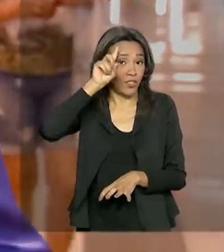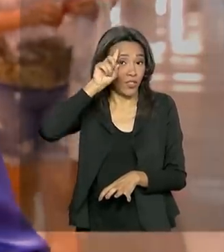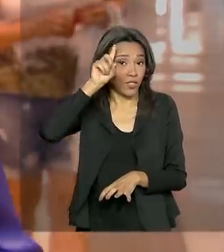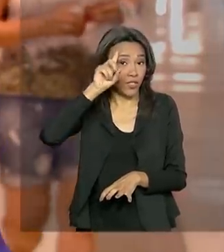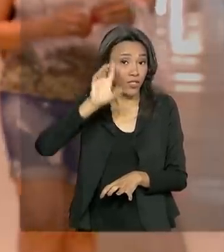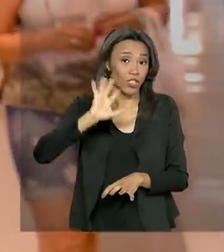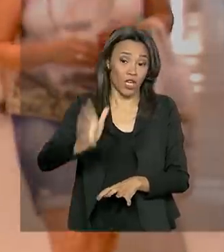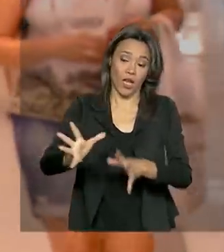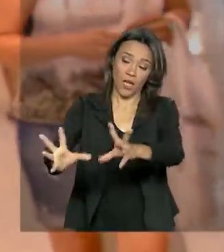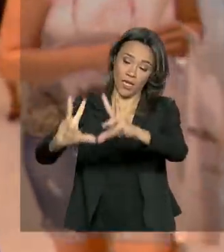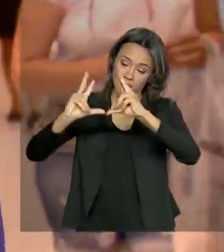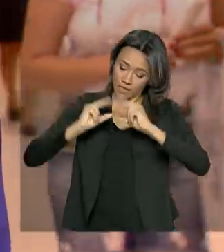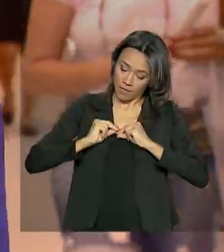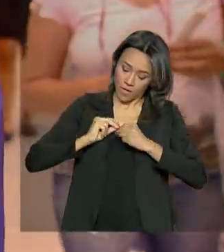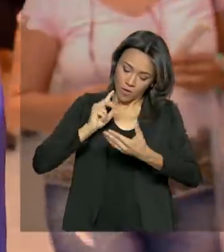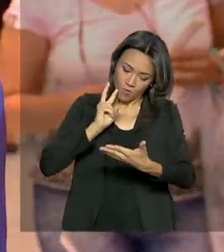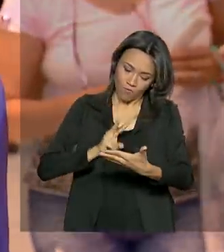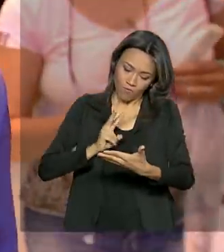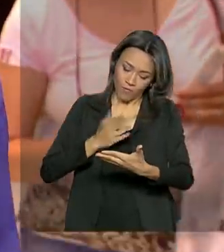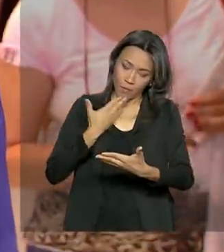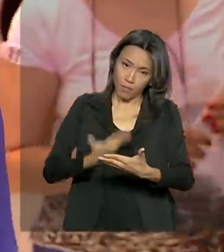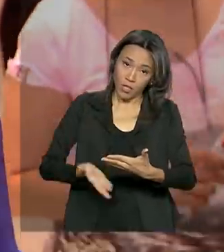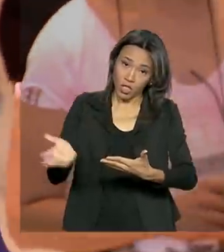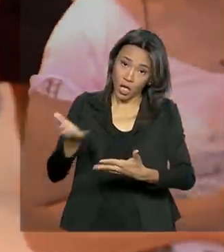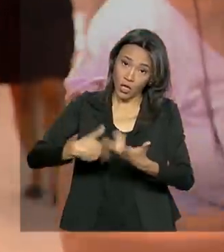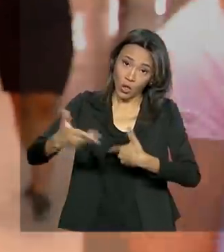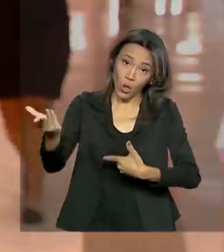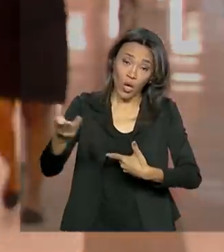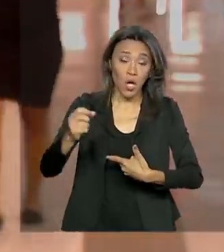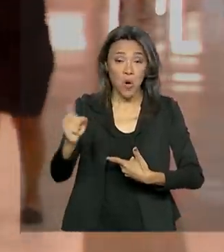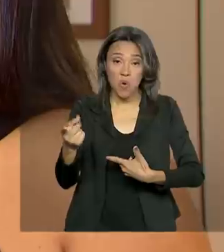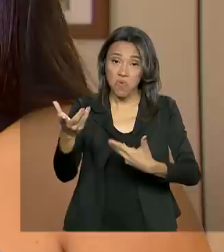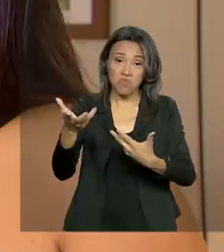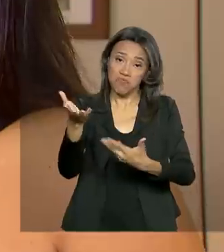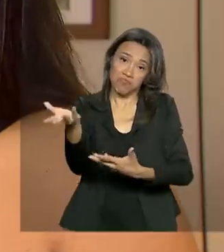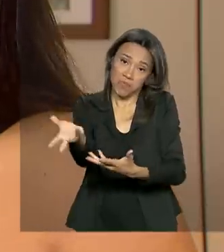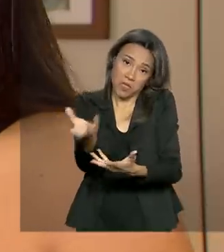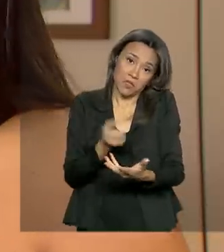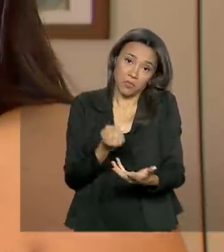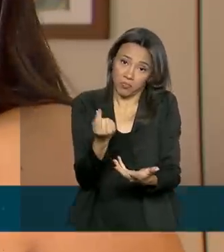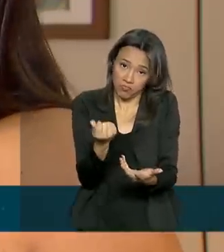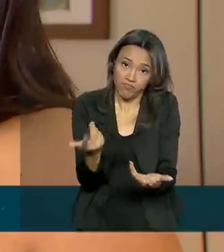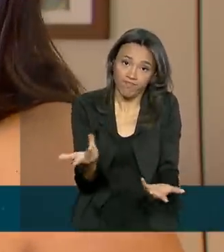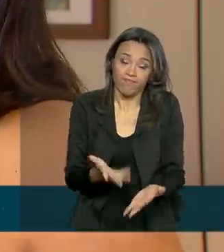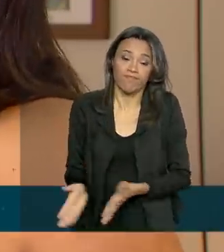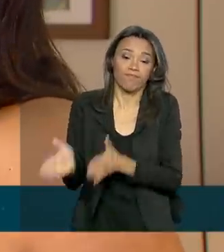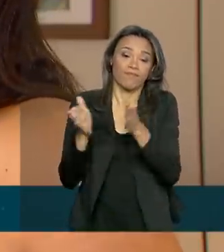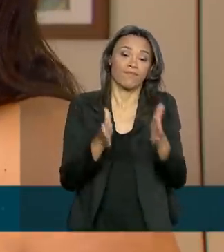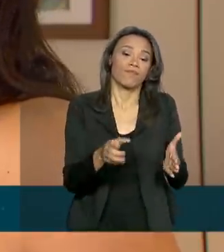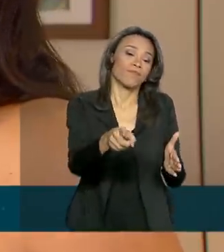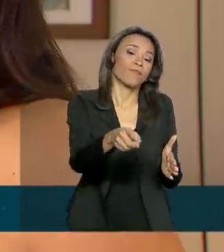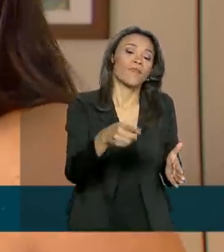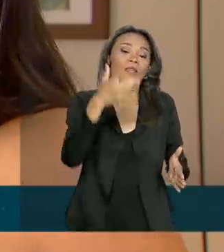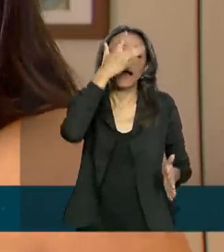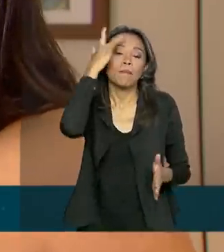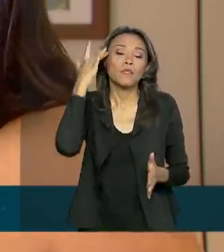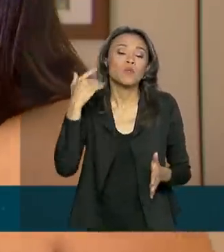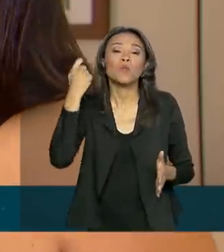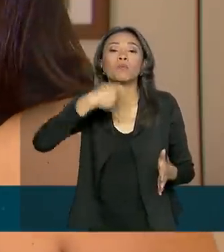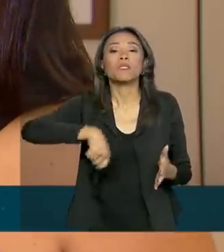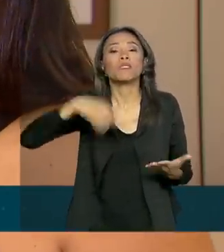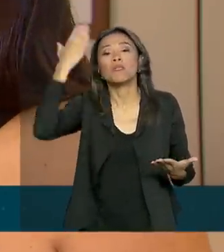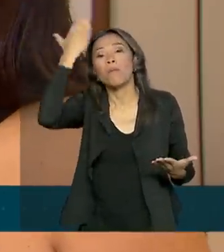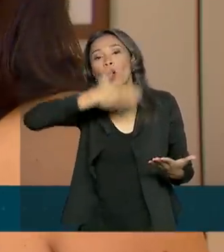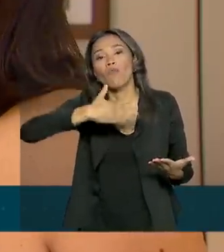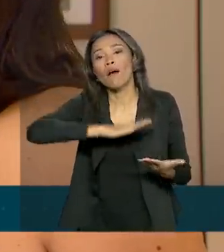que recebeu o produto para pedir a troca ou desfazer o negócio. Neste caso, o consumidor não precisa nem provar um vício,